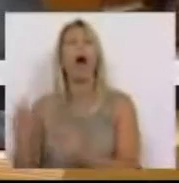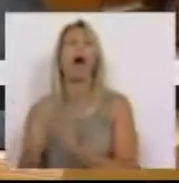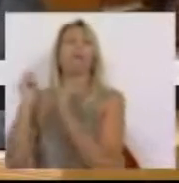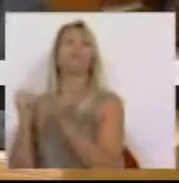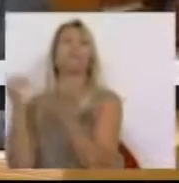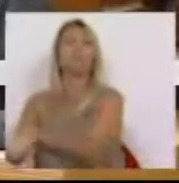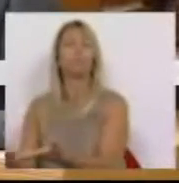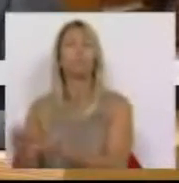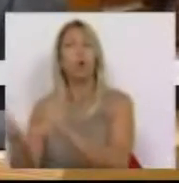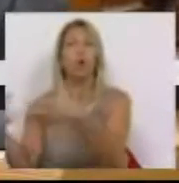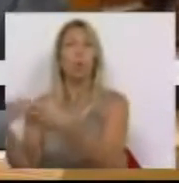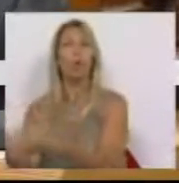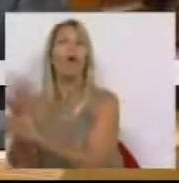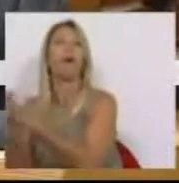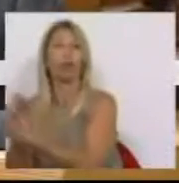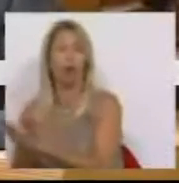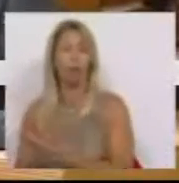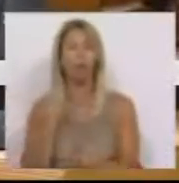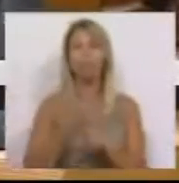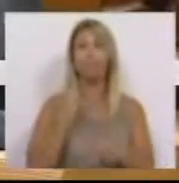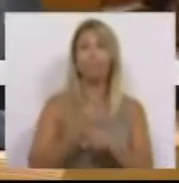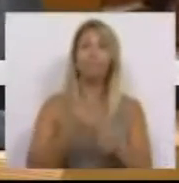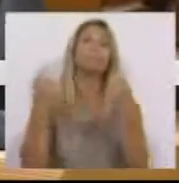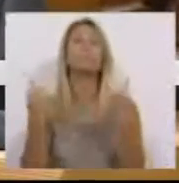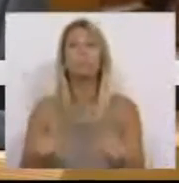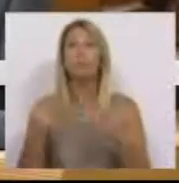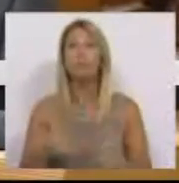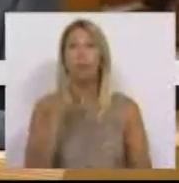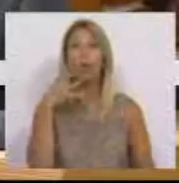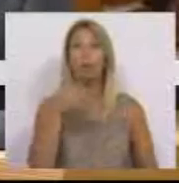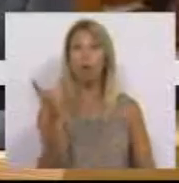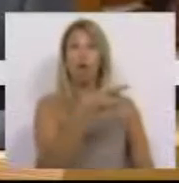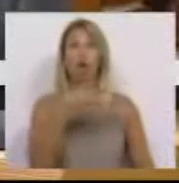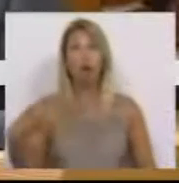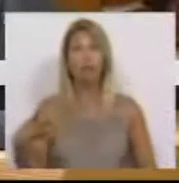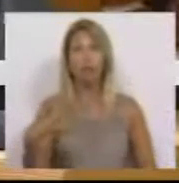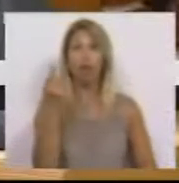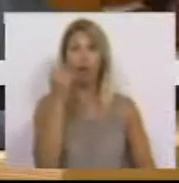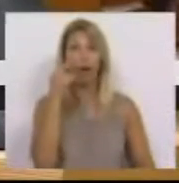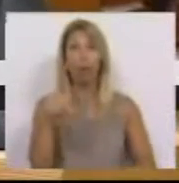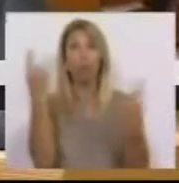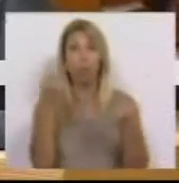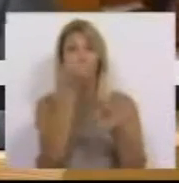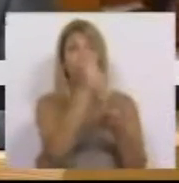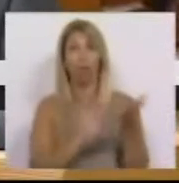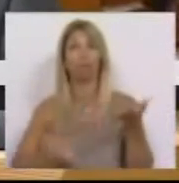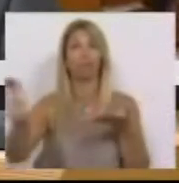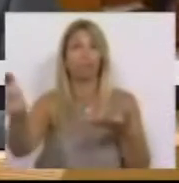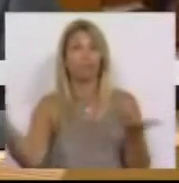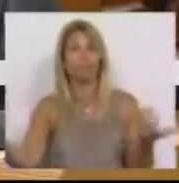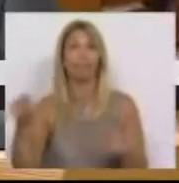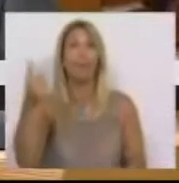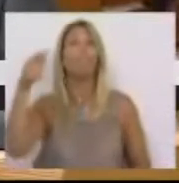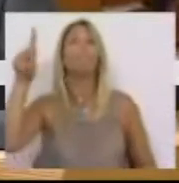Apesar de já ter comprometido 4.900 milhões de euros de fundos públicos no buraco do BES, não tanto que pode vir a